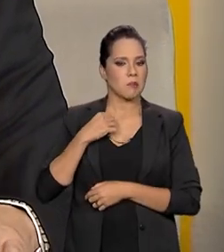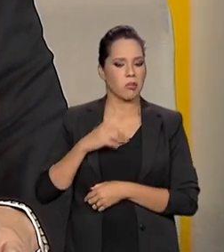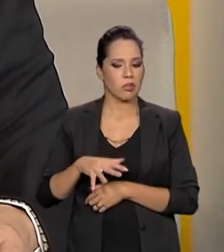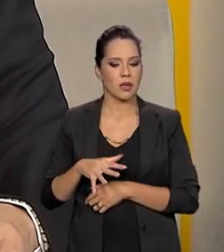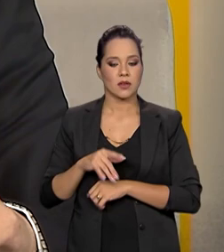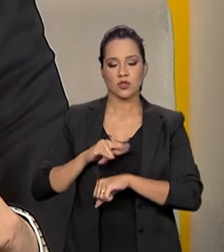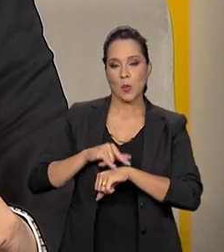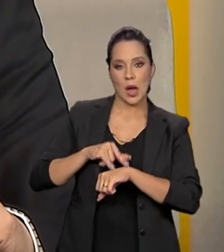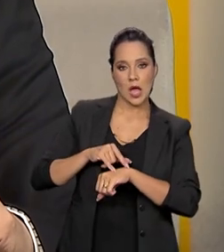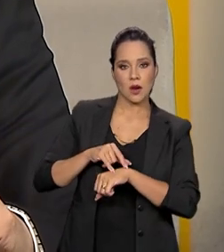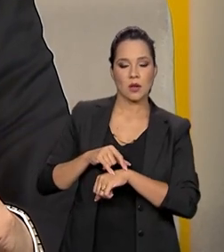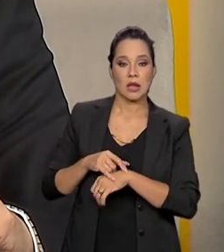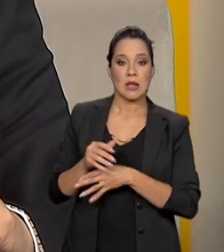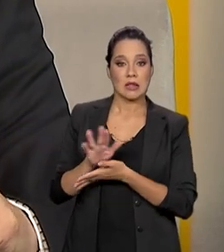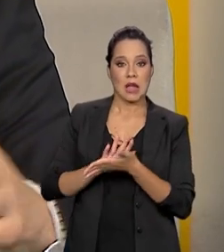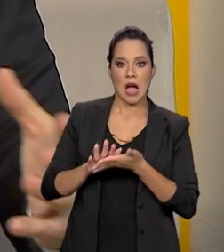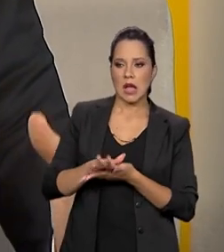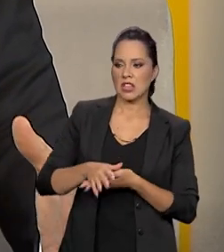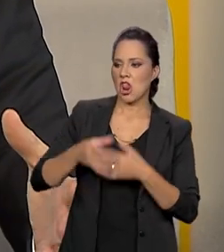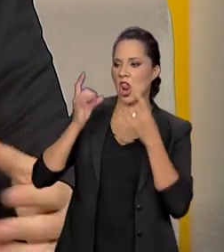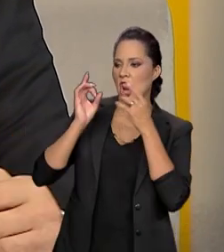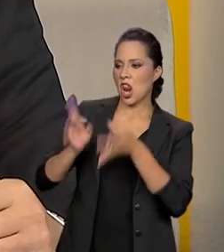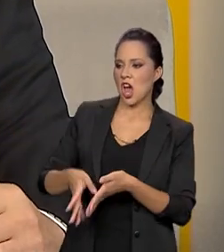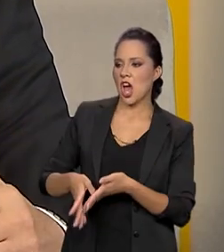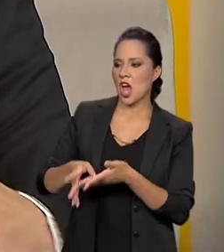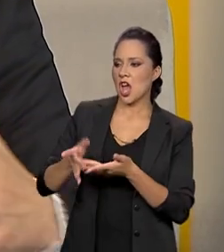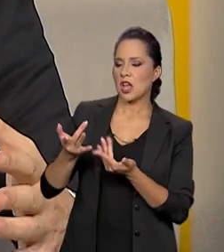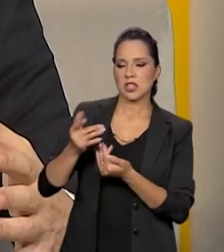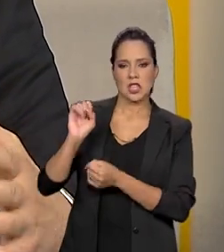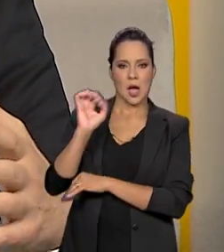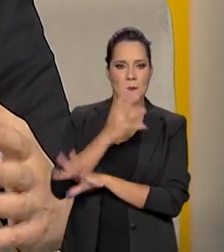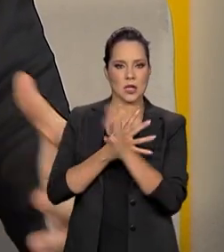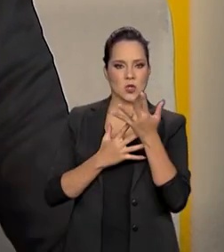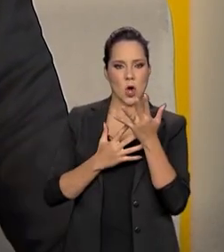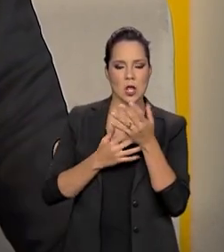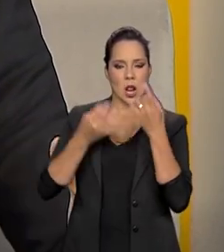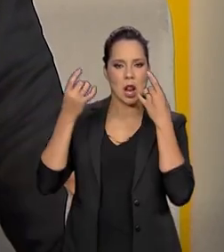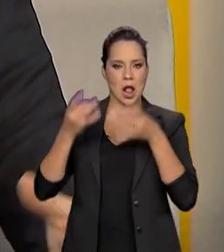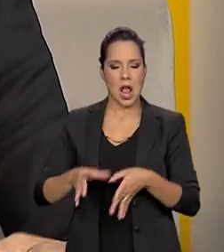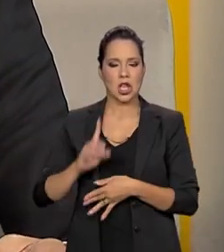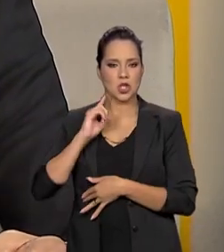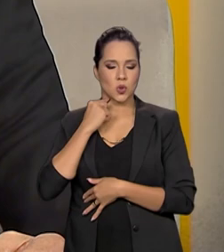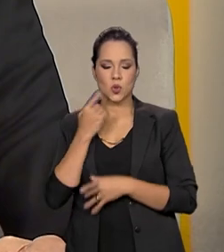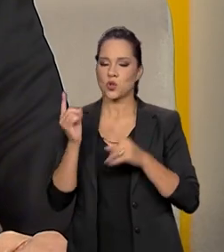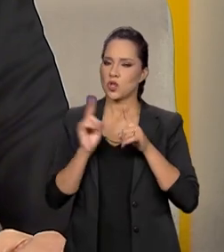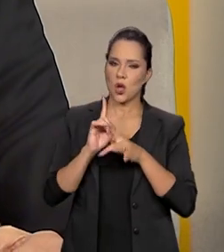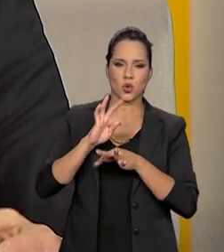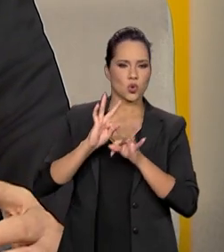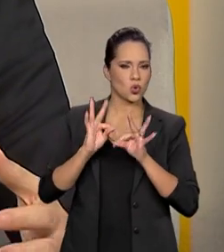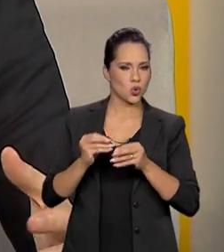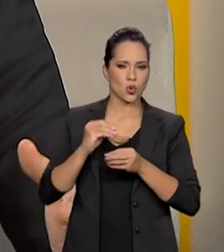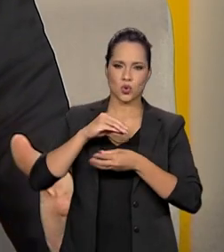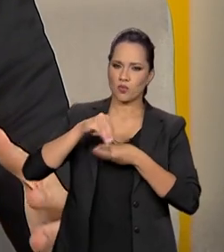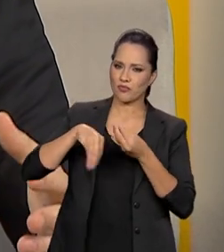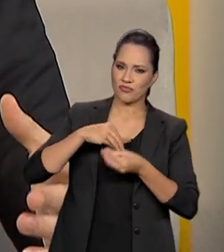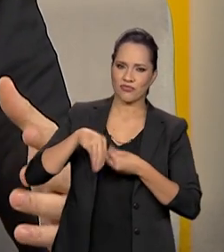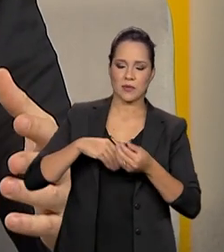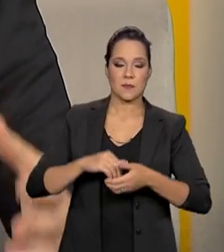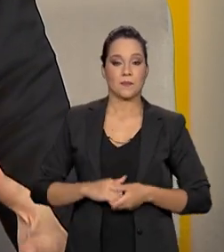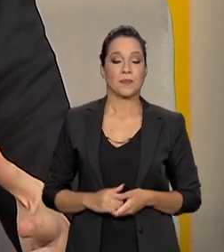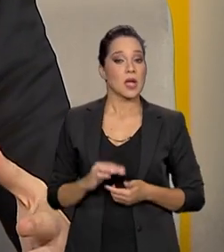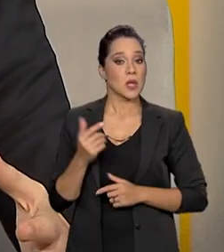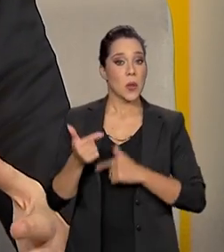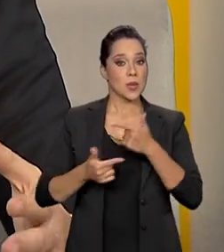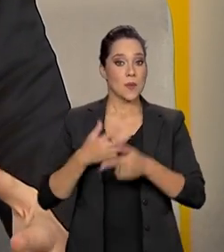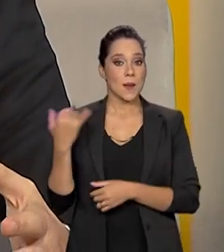Nada eliminado no sistema amazônico, não contaminando o meio ambiente. Então, é um trabalho